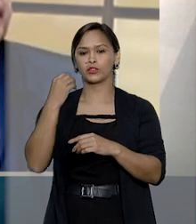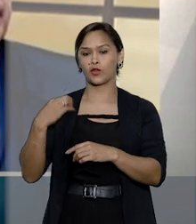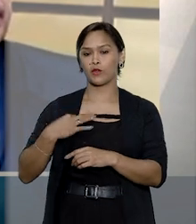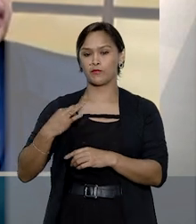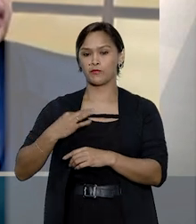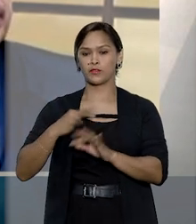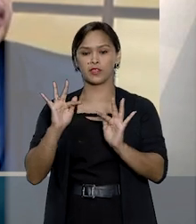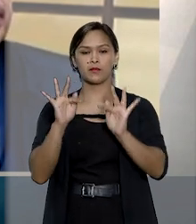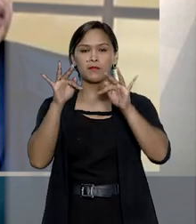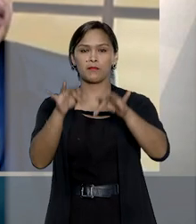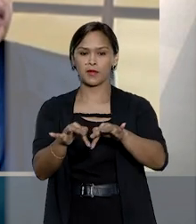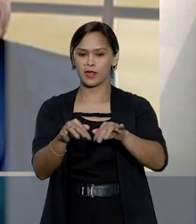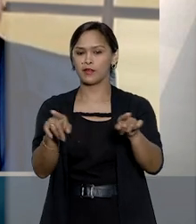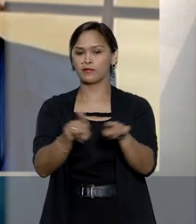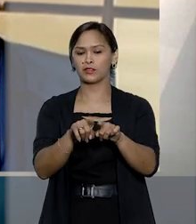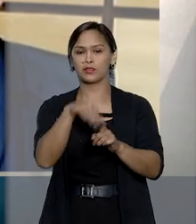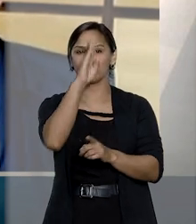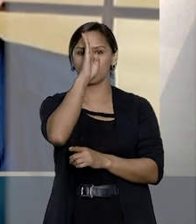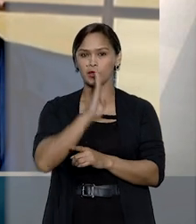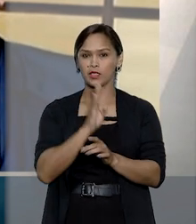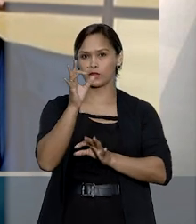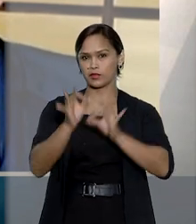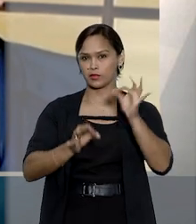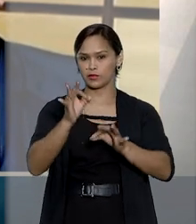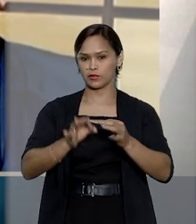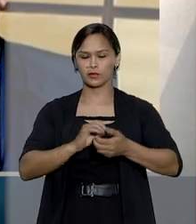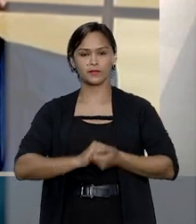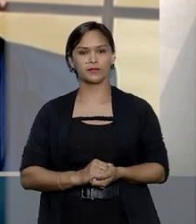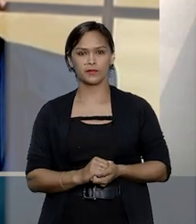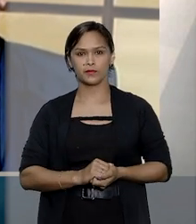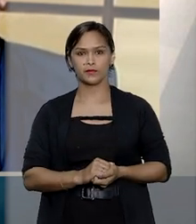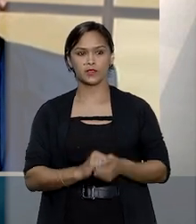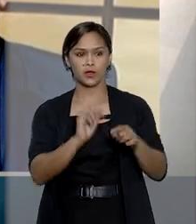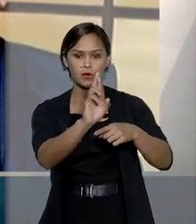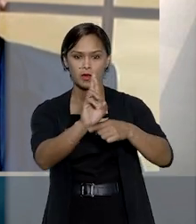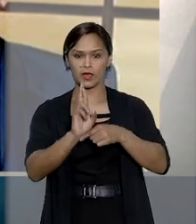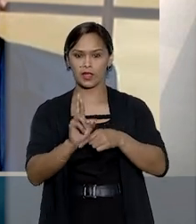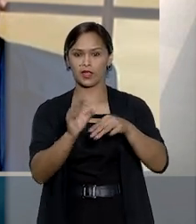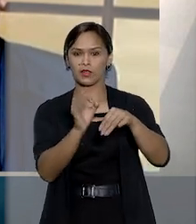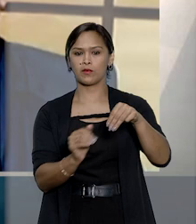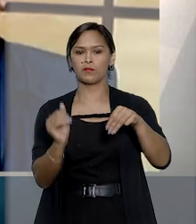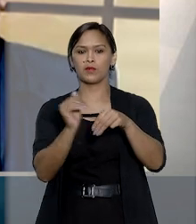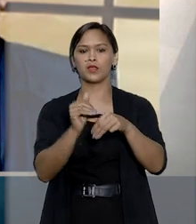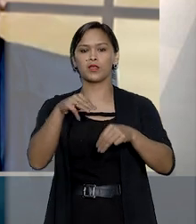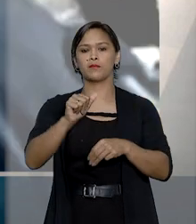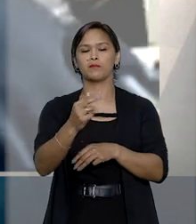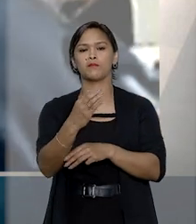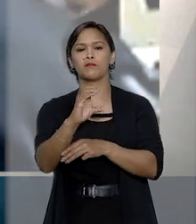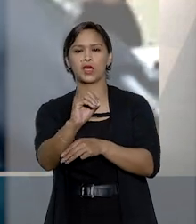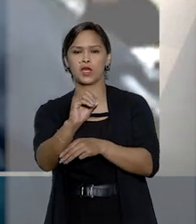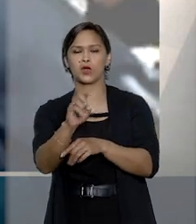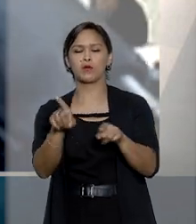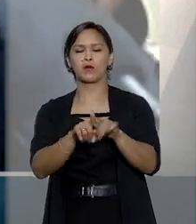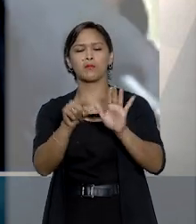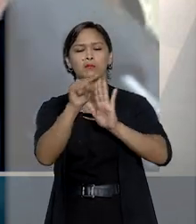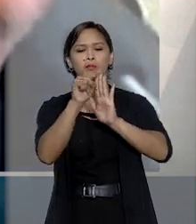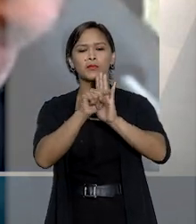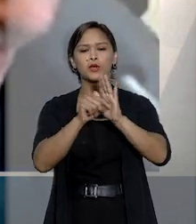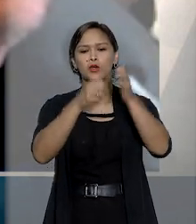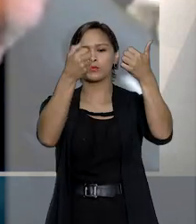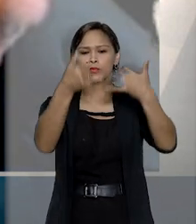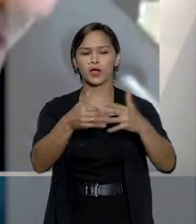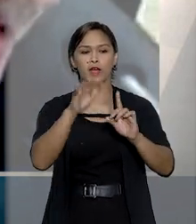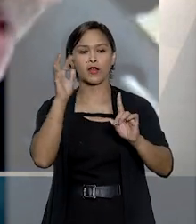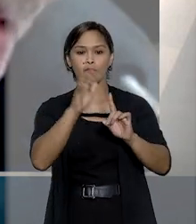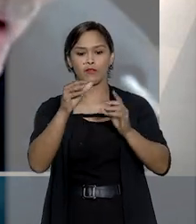para fins de incidência da gratuidade de justiça. O relator do recurso, ministro Marco Buzzi, pontuou que para o efeito